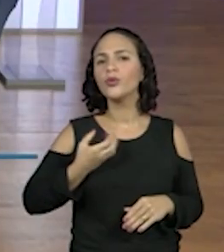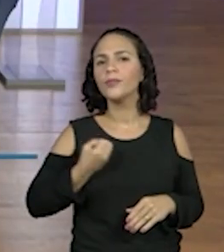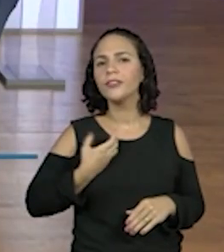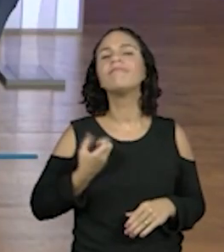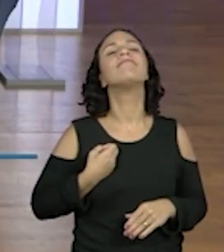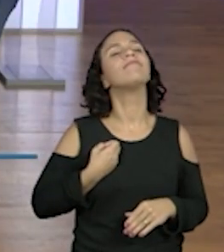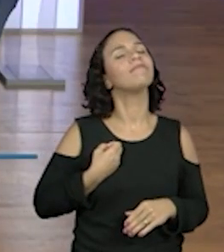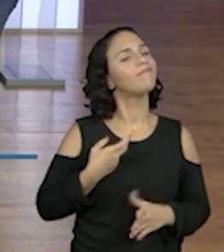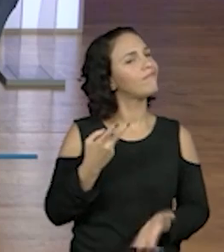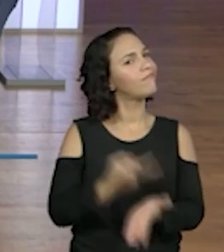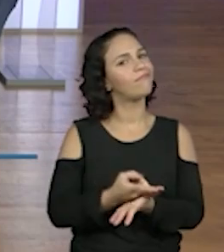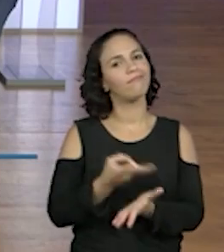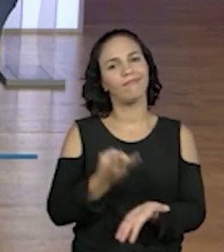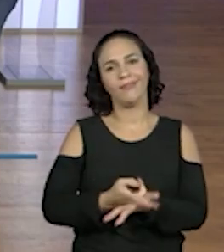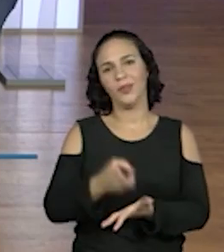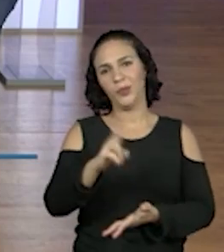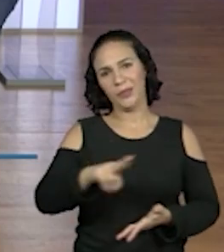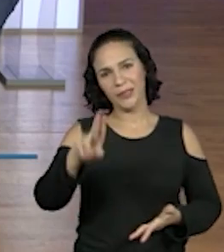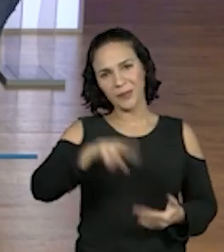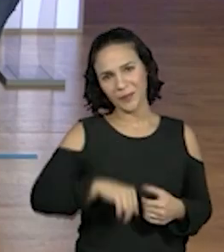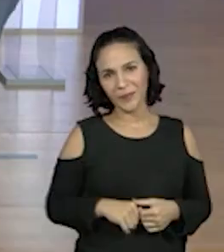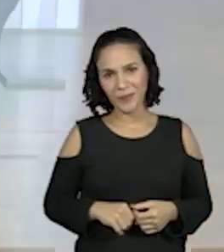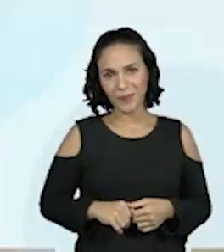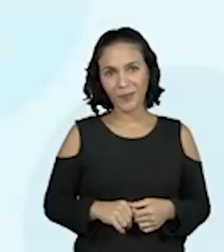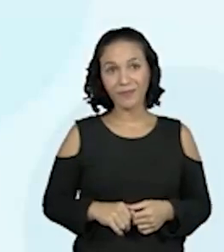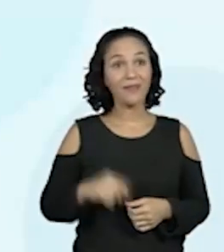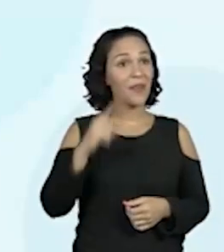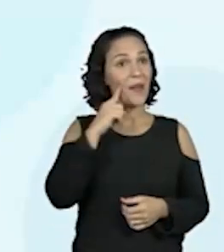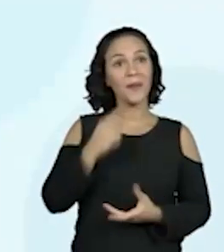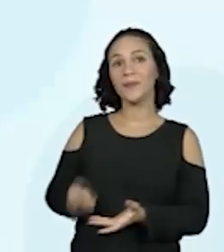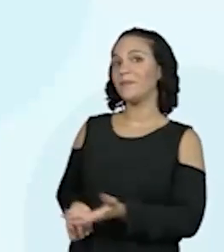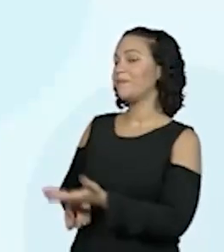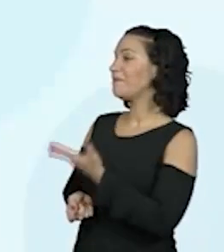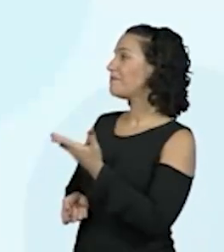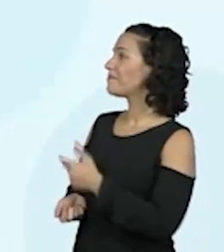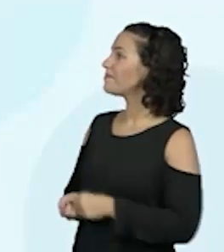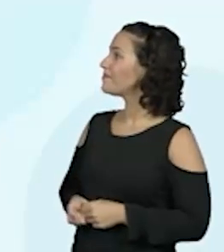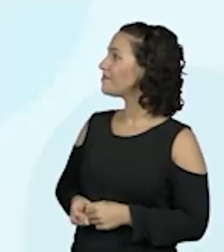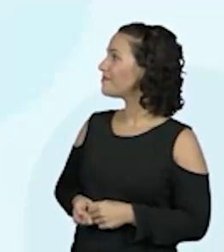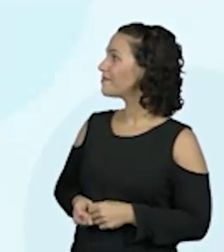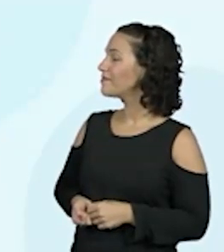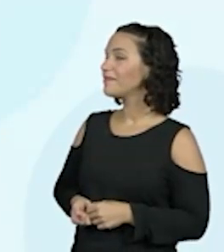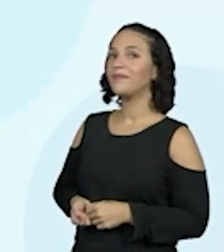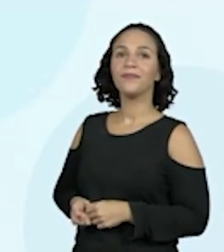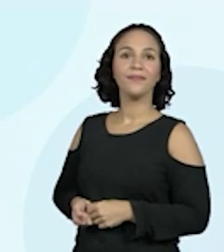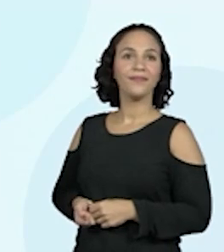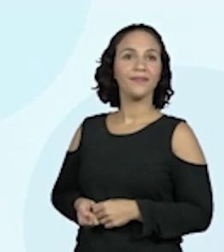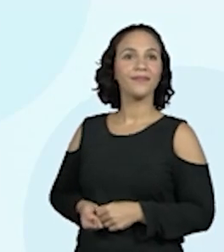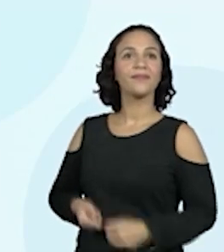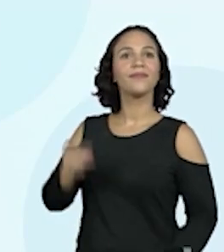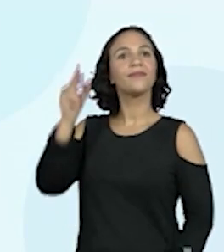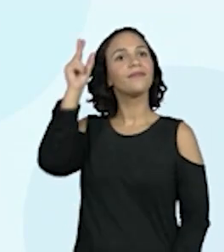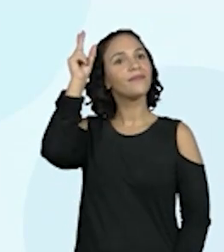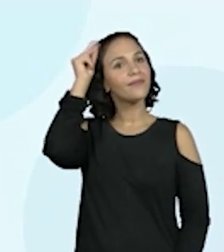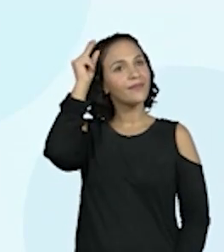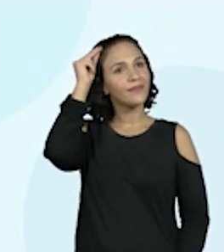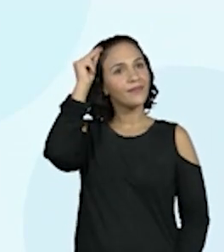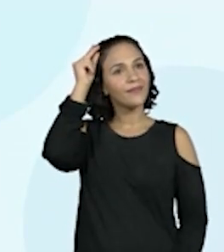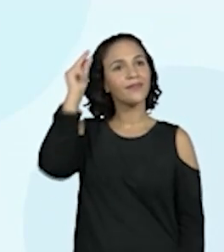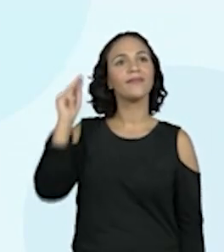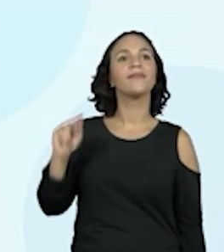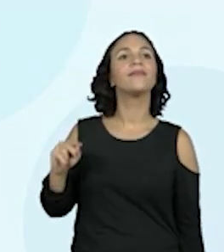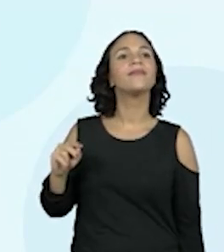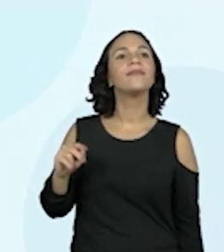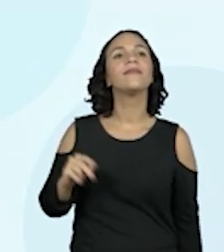sempre. tempo todo. Olha lá as nossas personagens, né? Matheus, Tiago, Bruno e